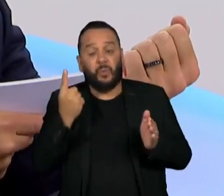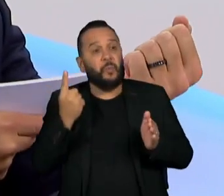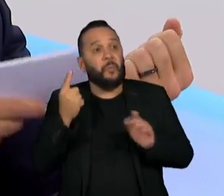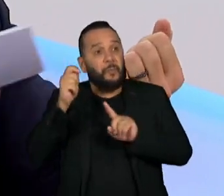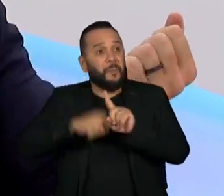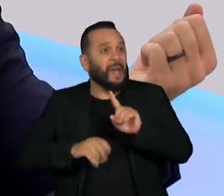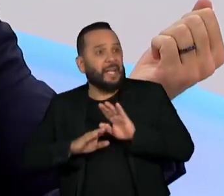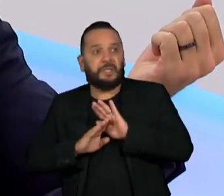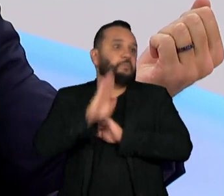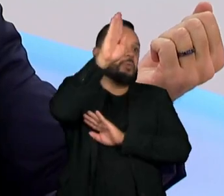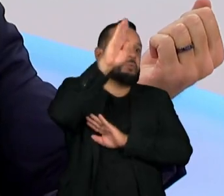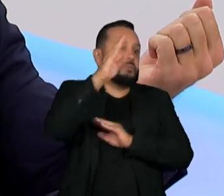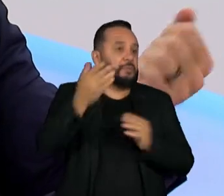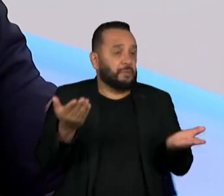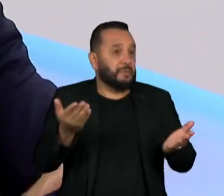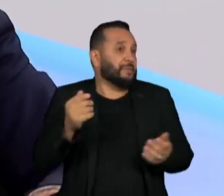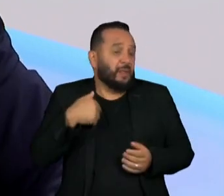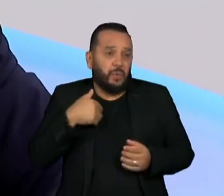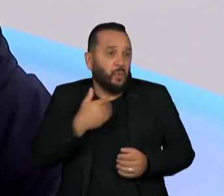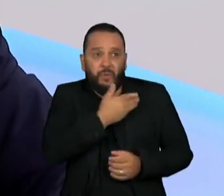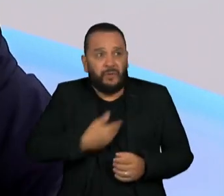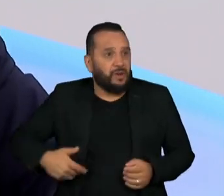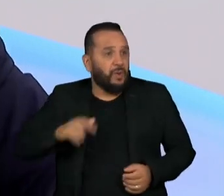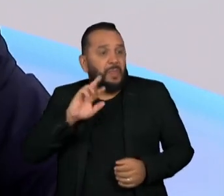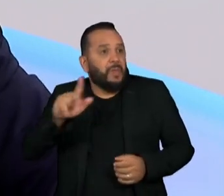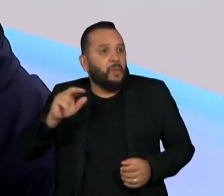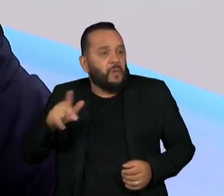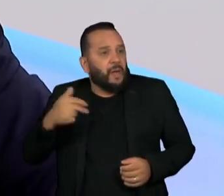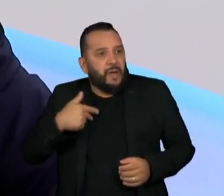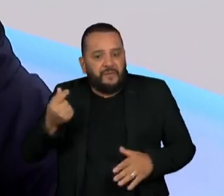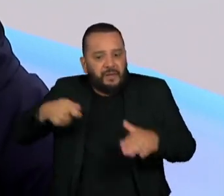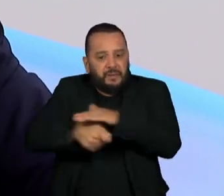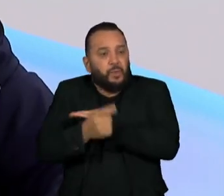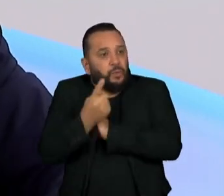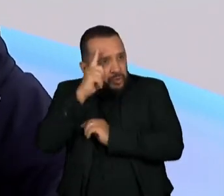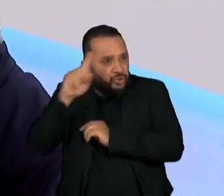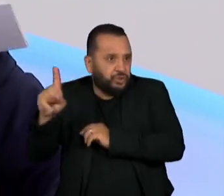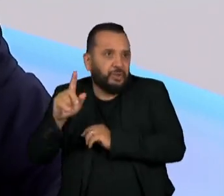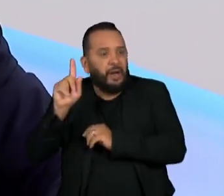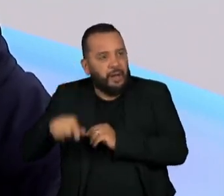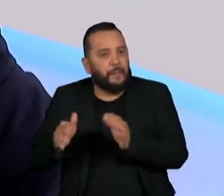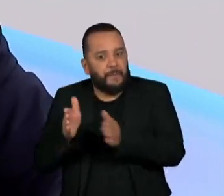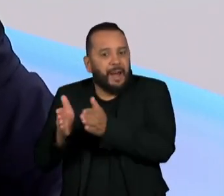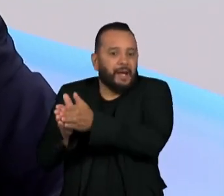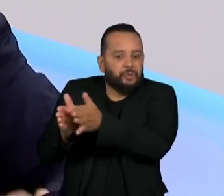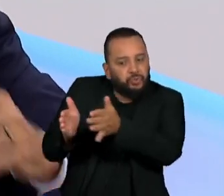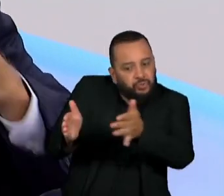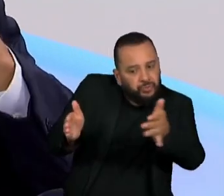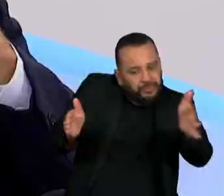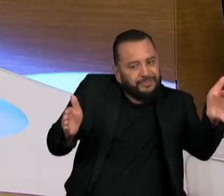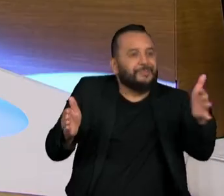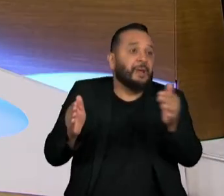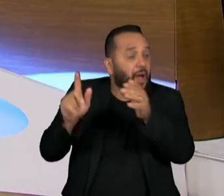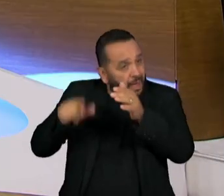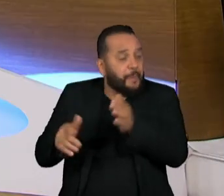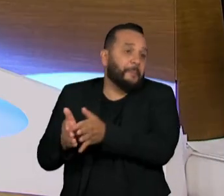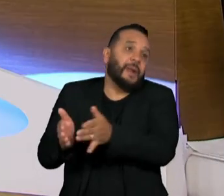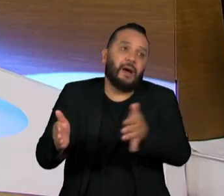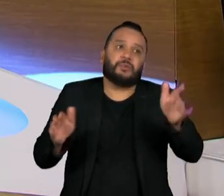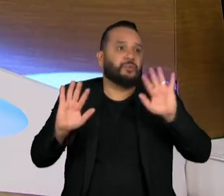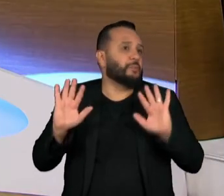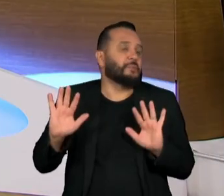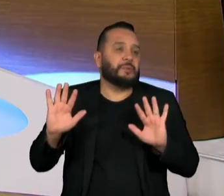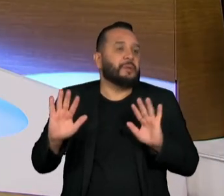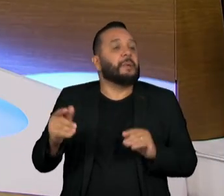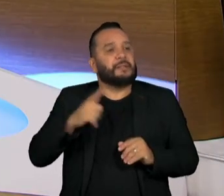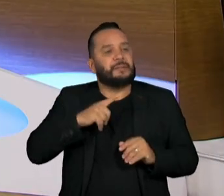não se financia em um dia, ele se financia em um prazo muito mais longo que isso. Então, o custo de financiamento do governo é o custo que ele tem que pagar ao longo da curva. Aí existe uma